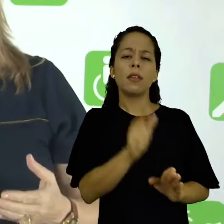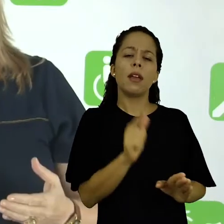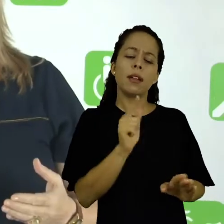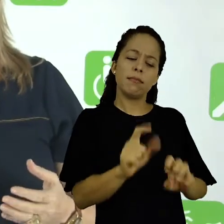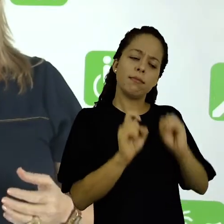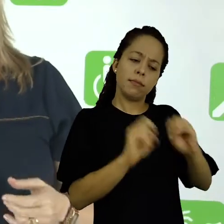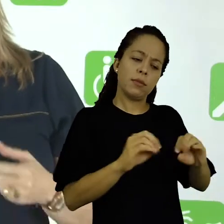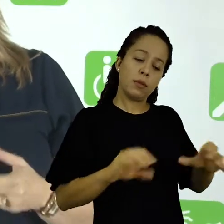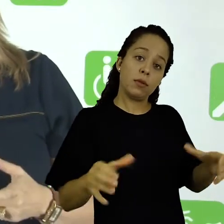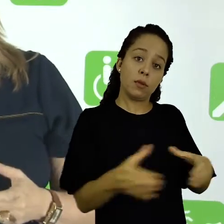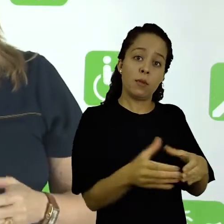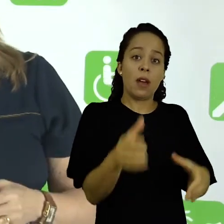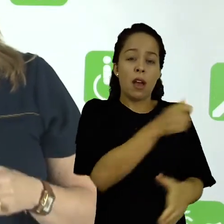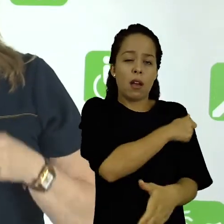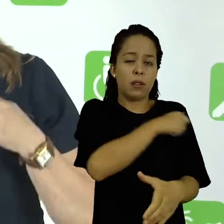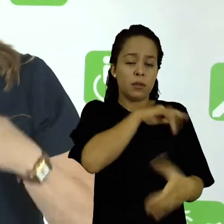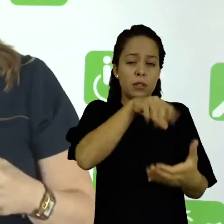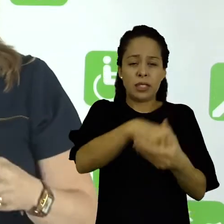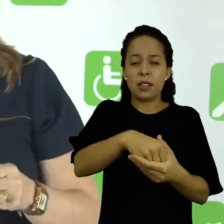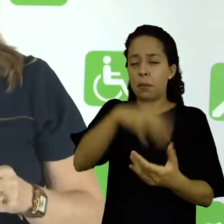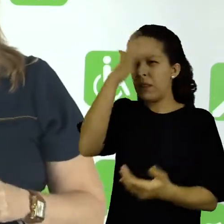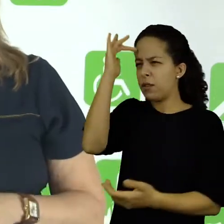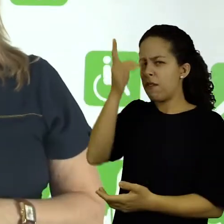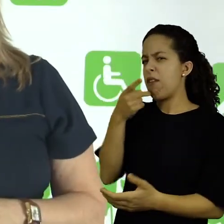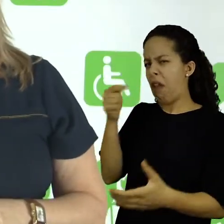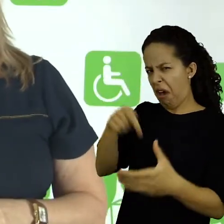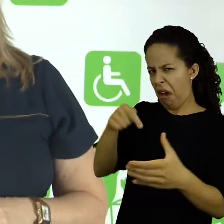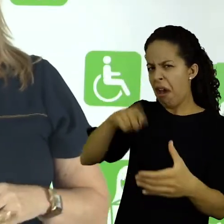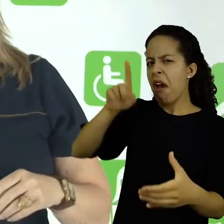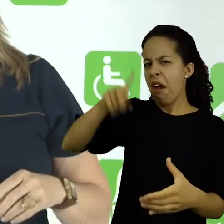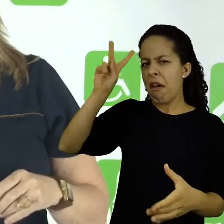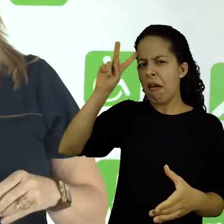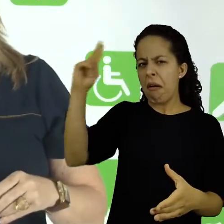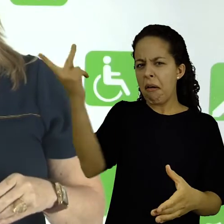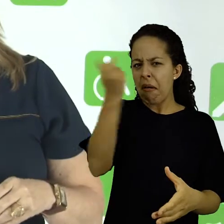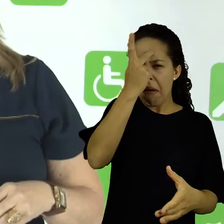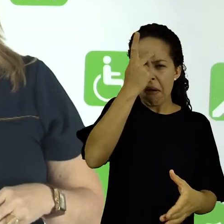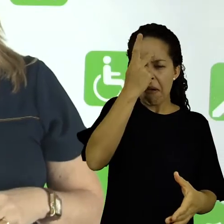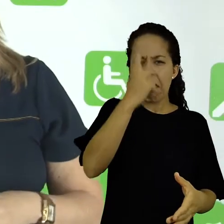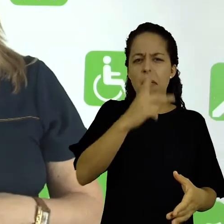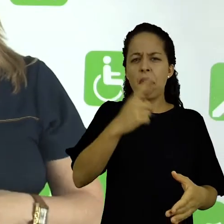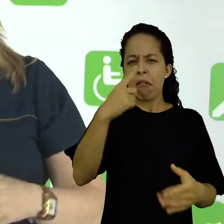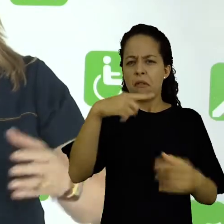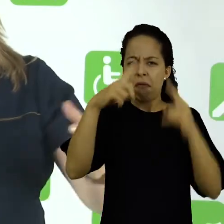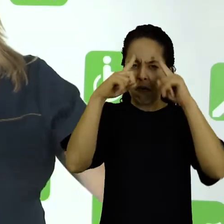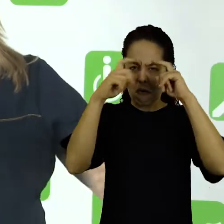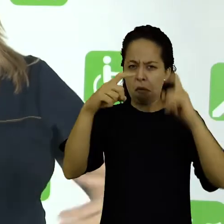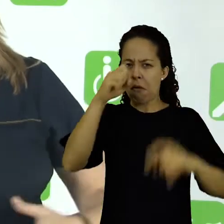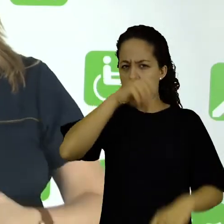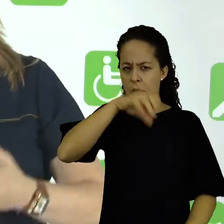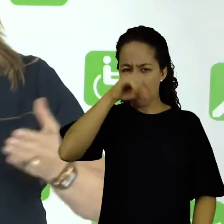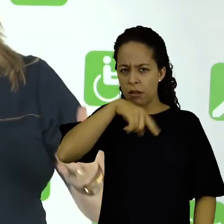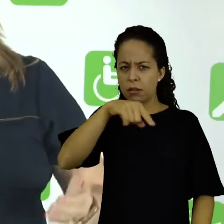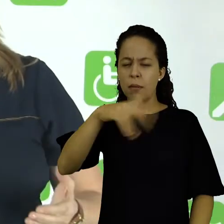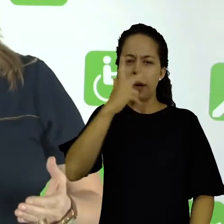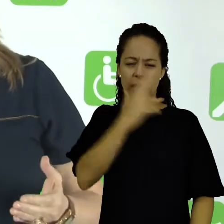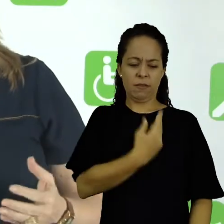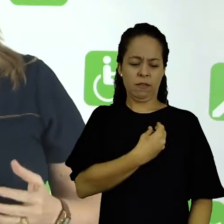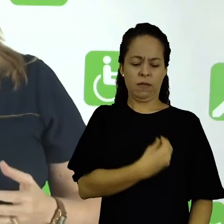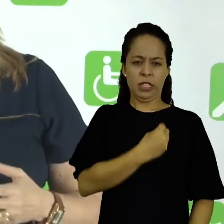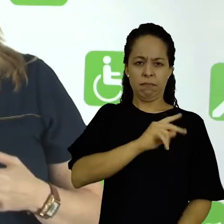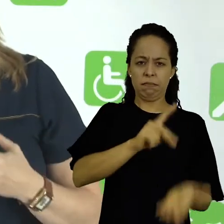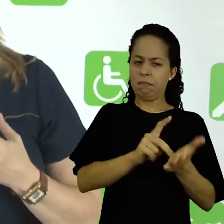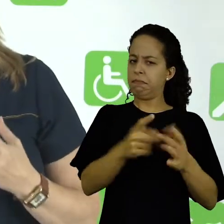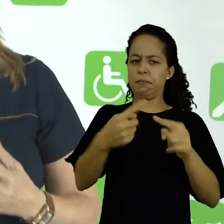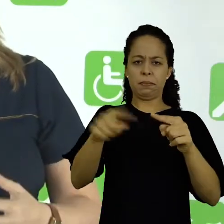turma de alunos tidos como muito rebeldes, tidos como alunos que não se enquadram na realidade.